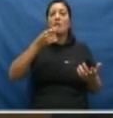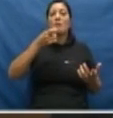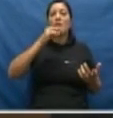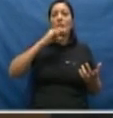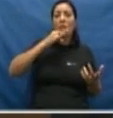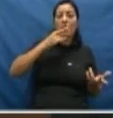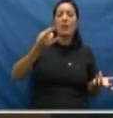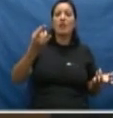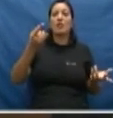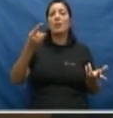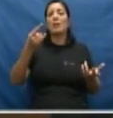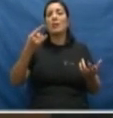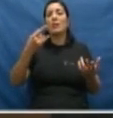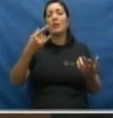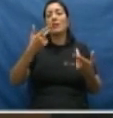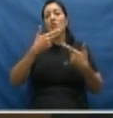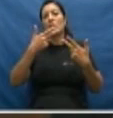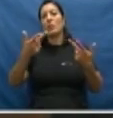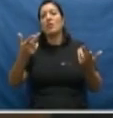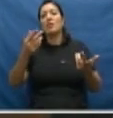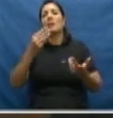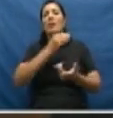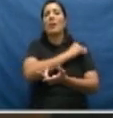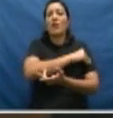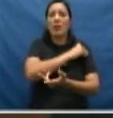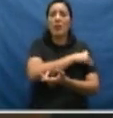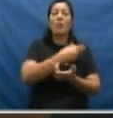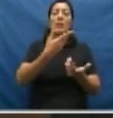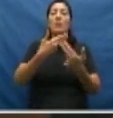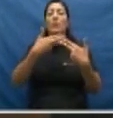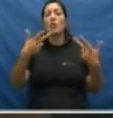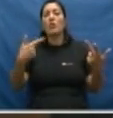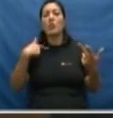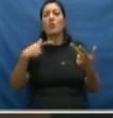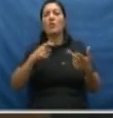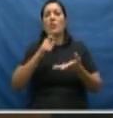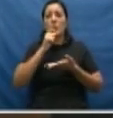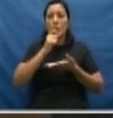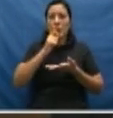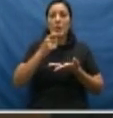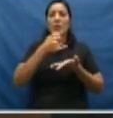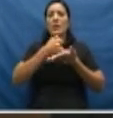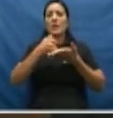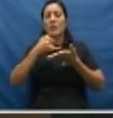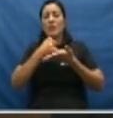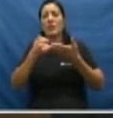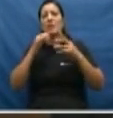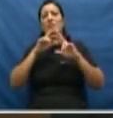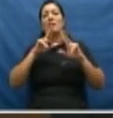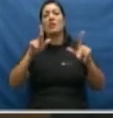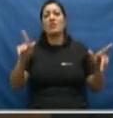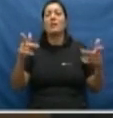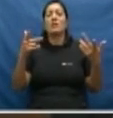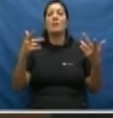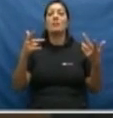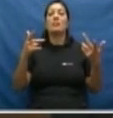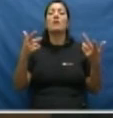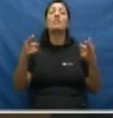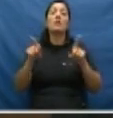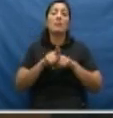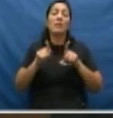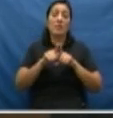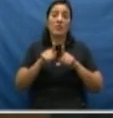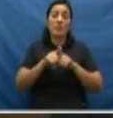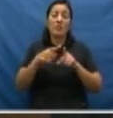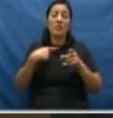outras drogas, as drogas ilícitas, hoje a cocaína, crack e outras. E também, evidentemente, no caso